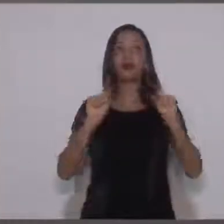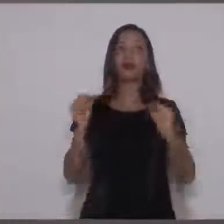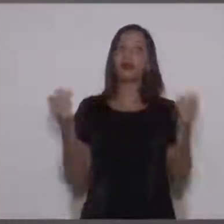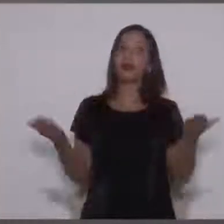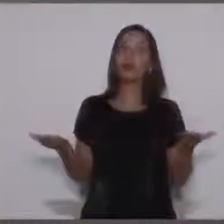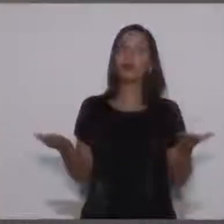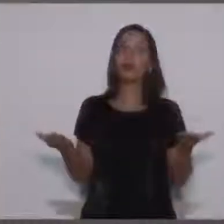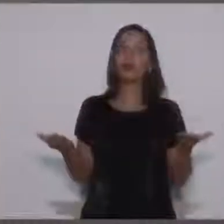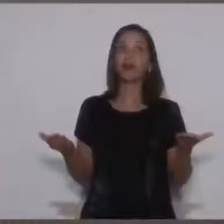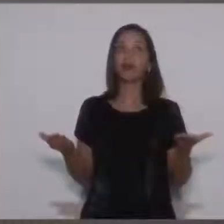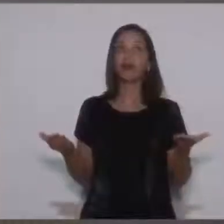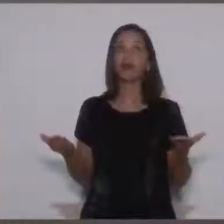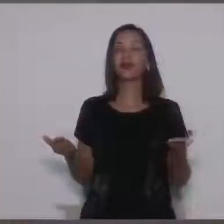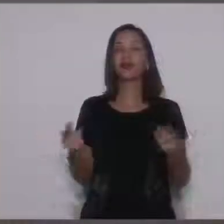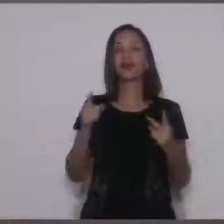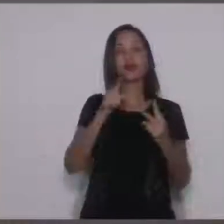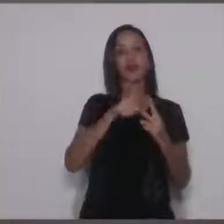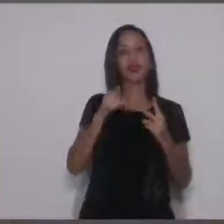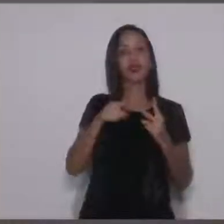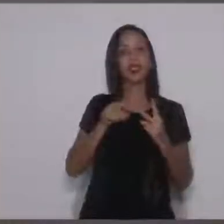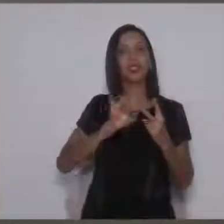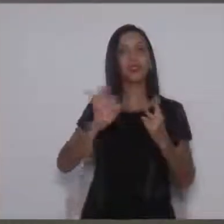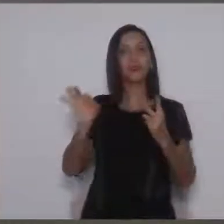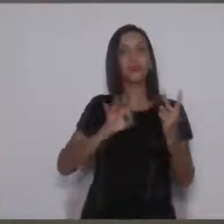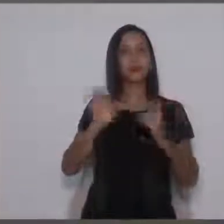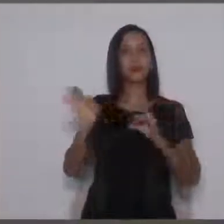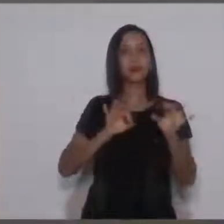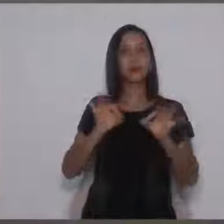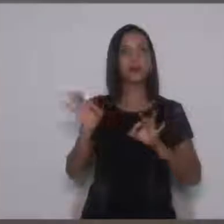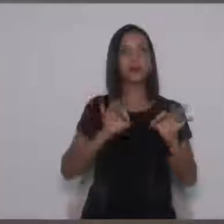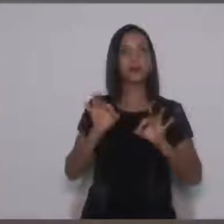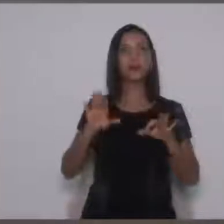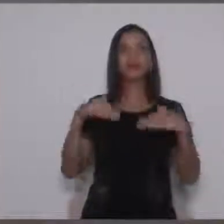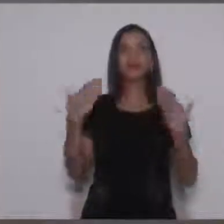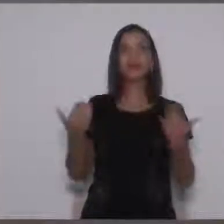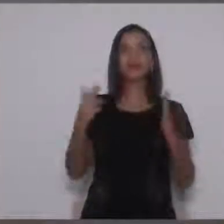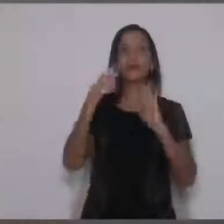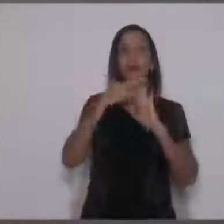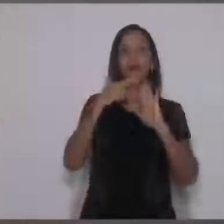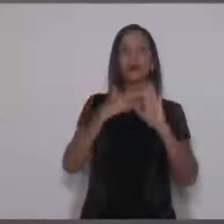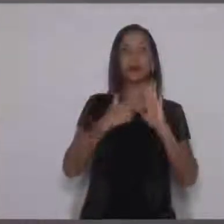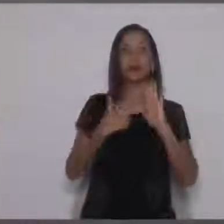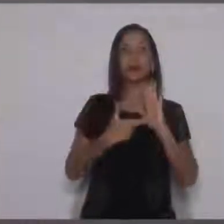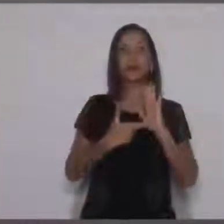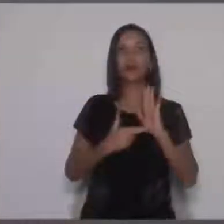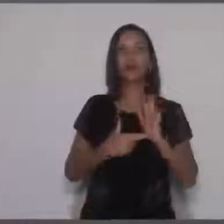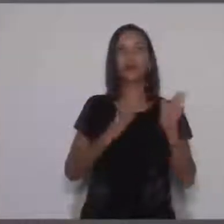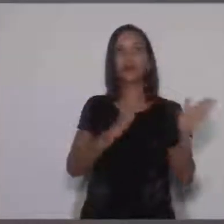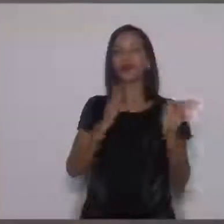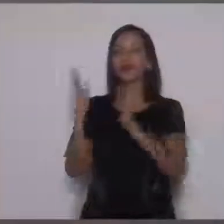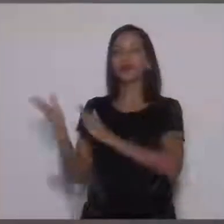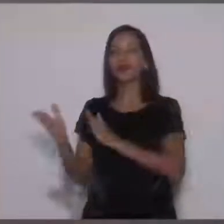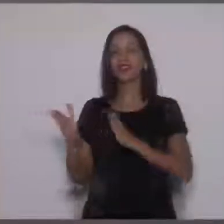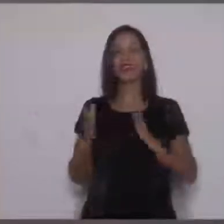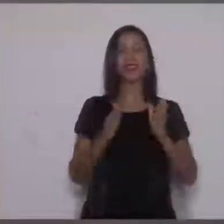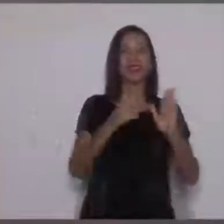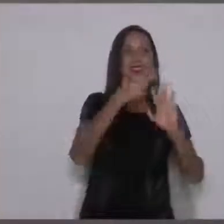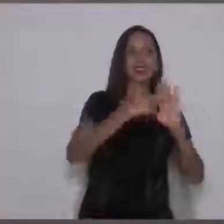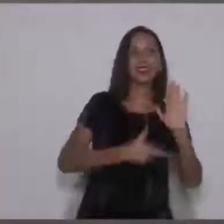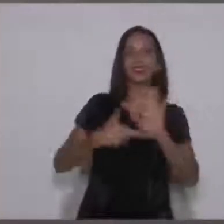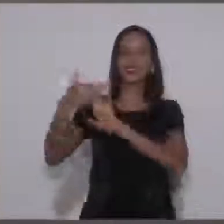ele vai ter que pegar os dois projetos lá essa semana, e vai ter que definir quais são os critérios. Nós temos dois processos com critérios diferentes.